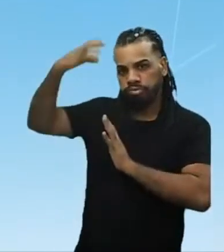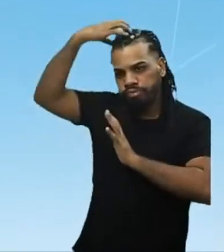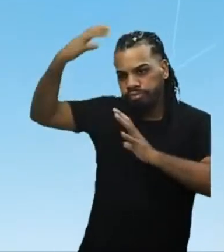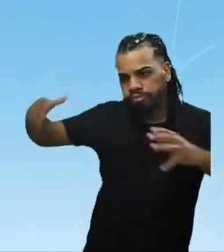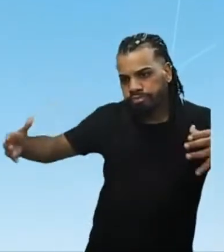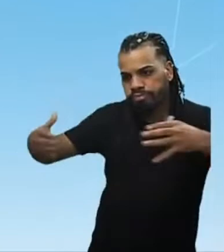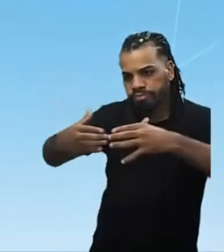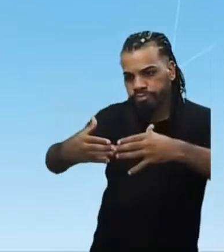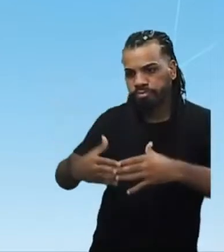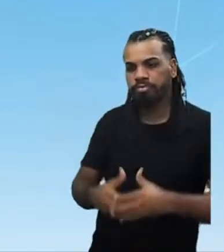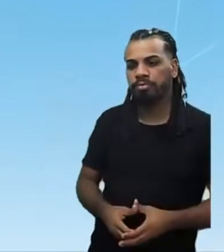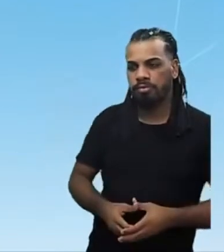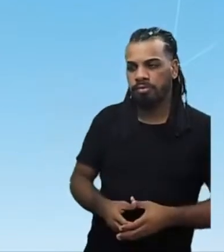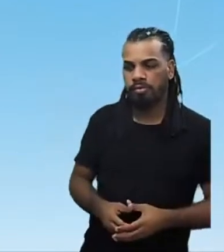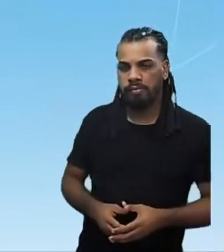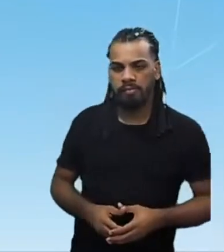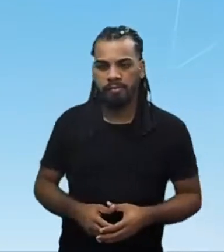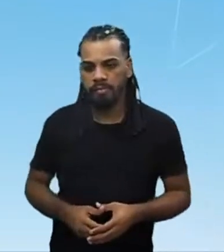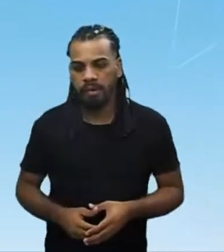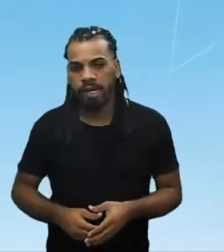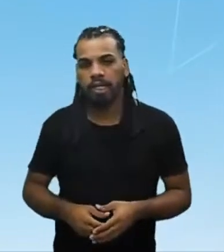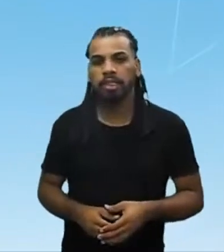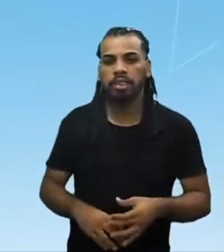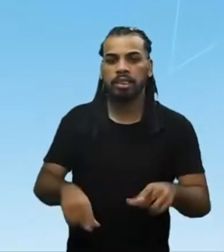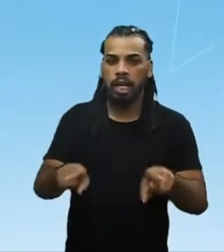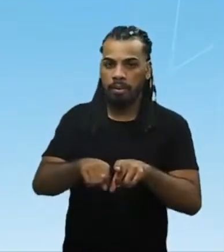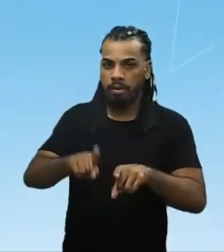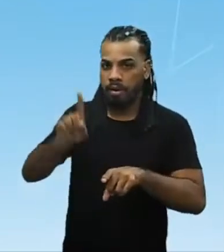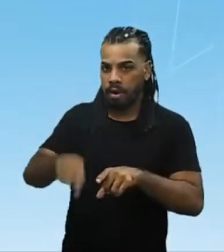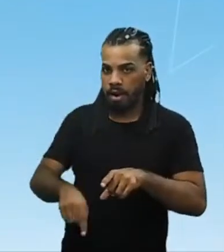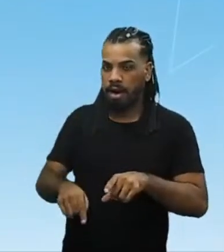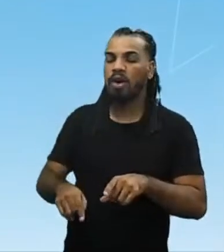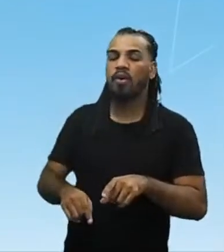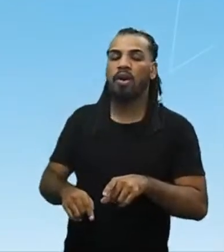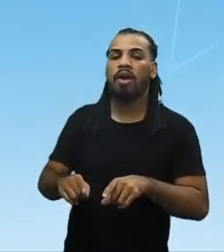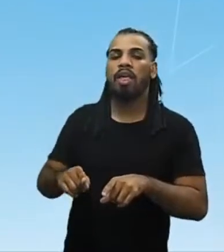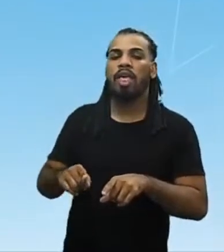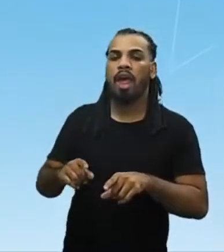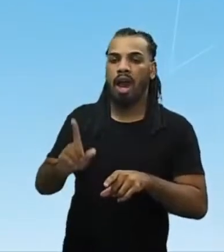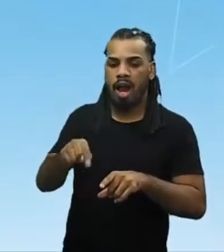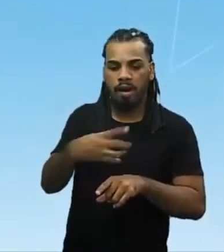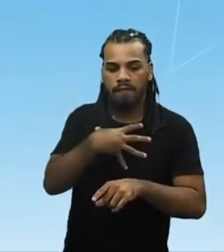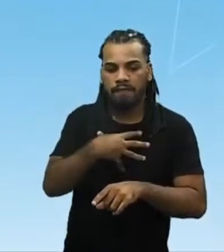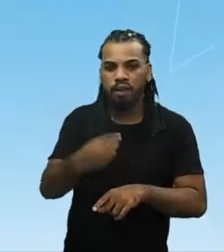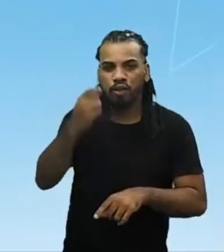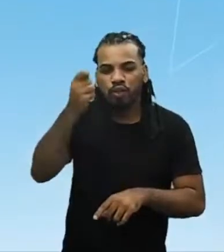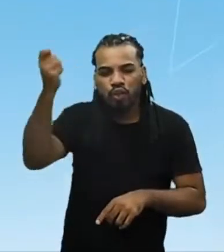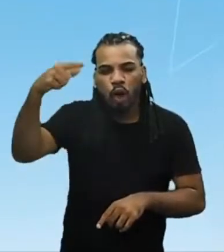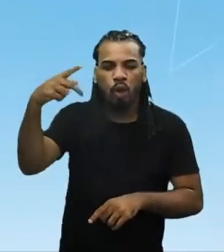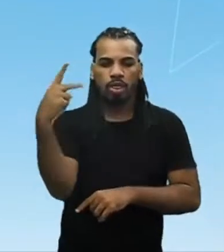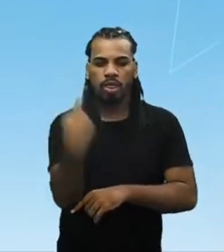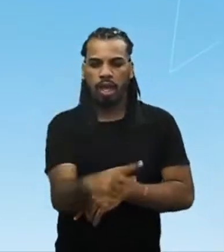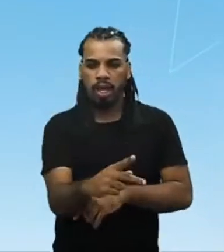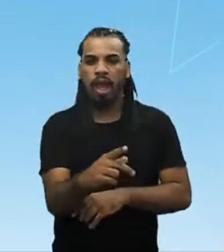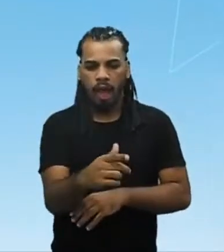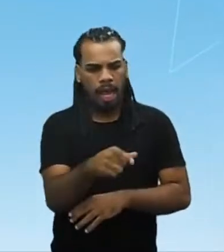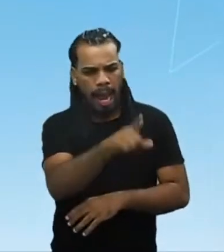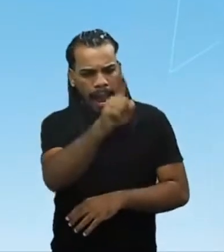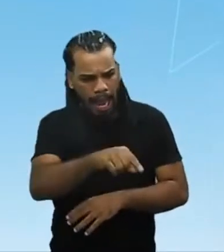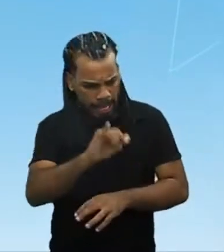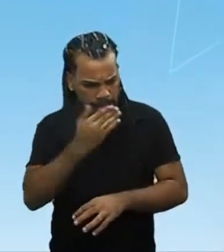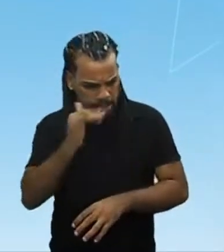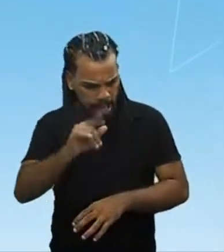Inca. Os Incas também eram conhecidos pelo termo filhos do Sol, já que, na crença dessa civilização,